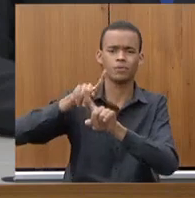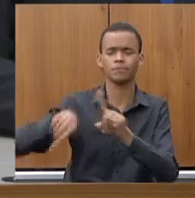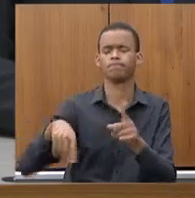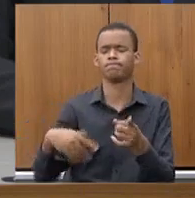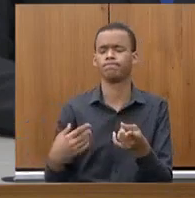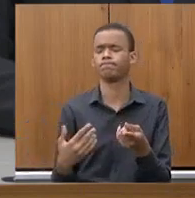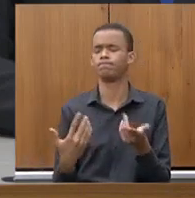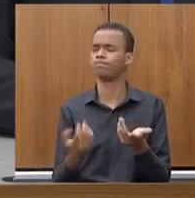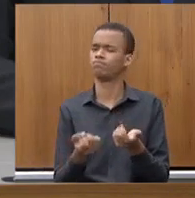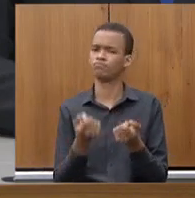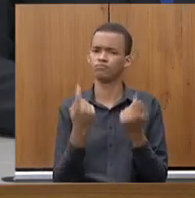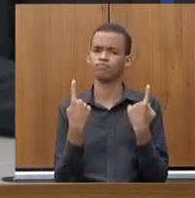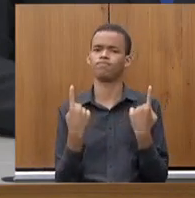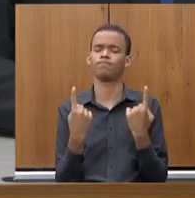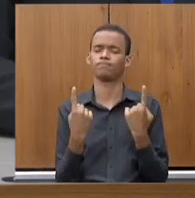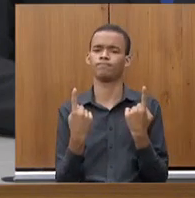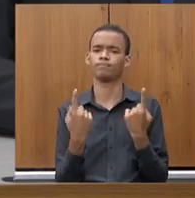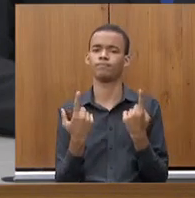eu falo que o bom,